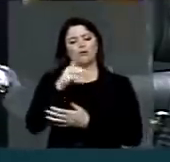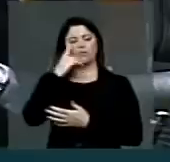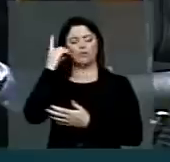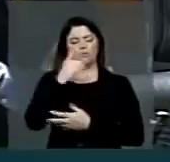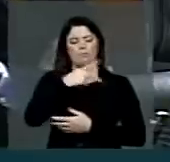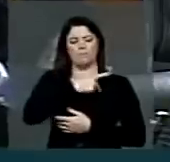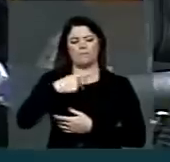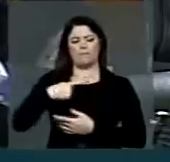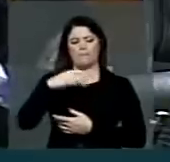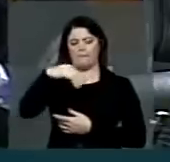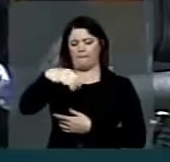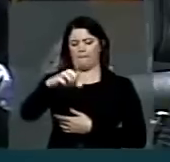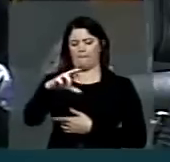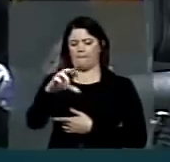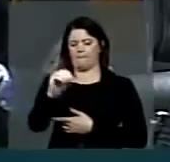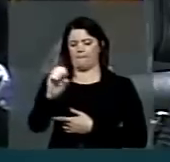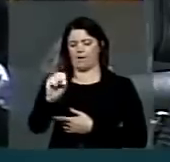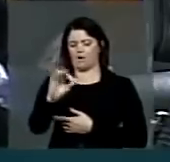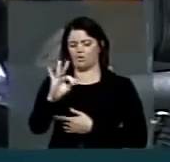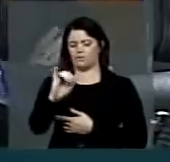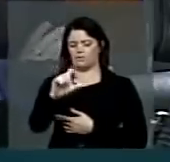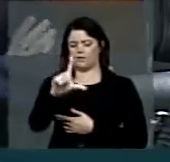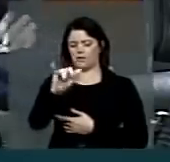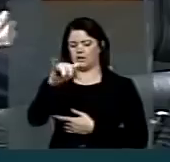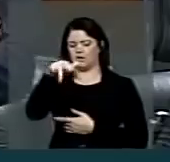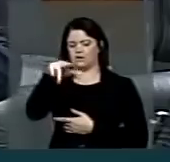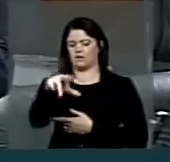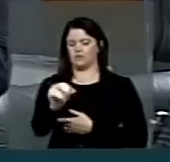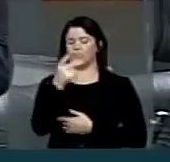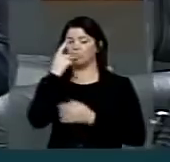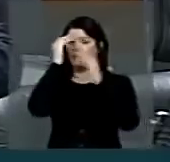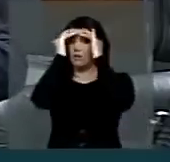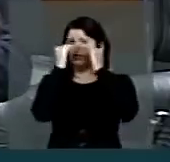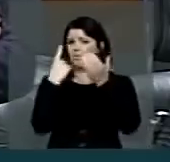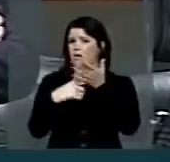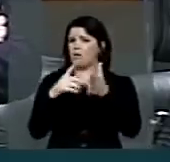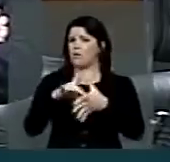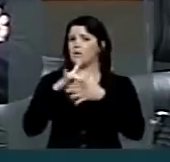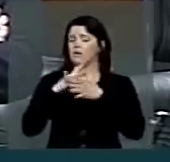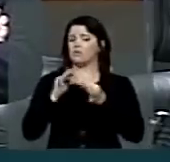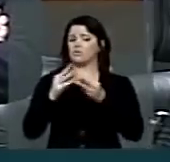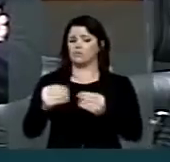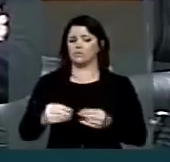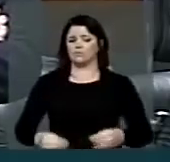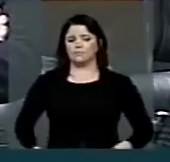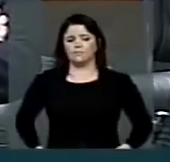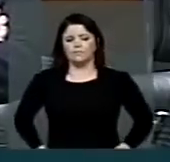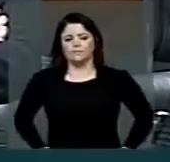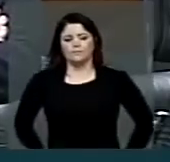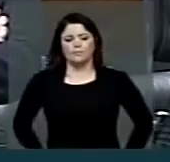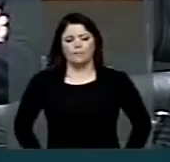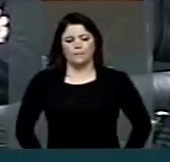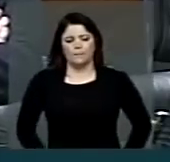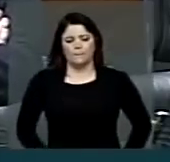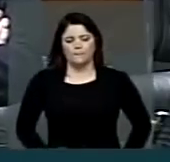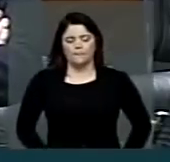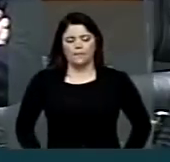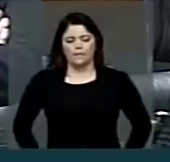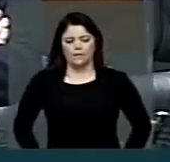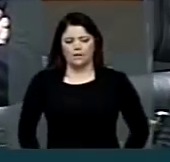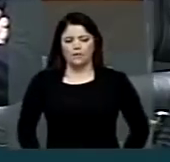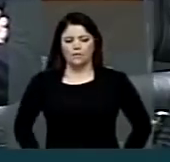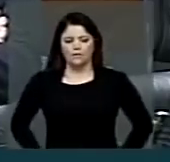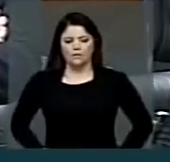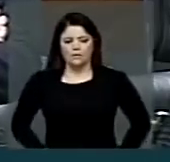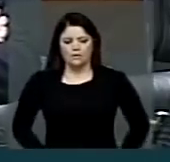Pastor Marracos Feliciano, eu entendo que tem que ser respeitado o acordo de líderes dessa